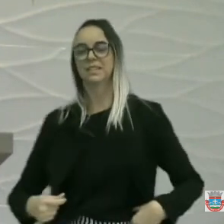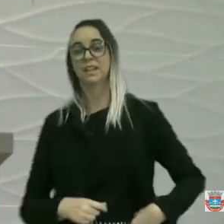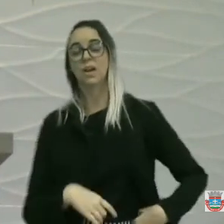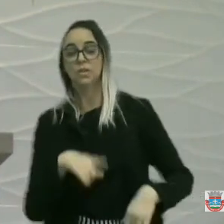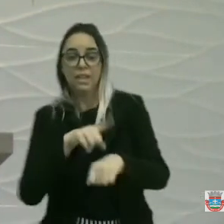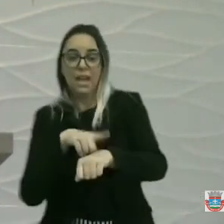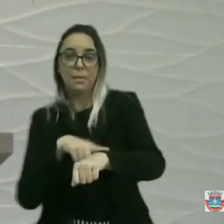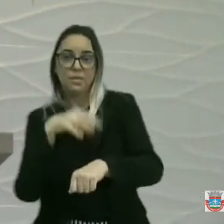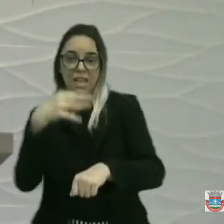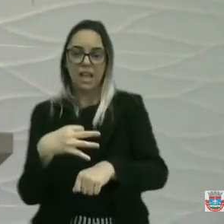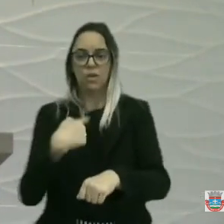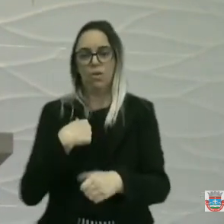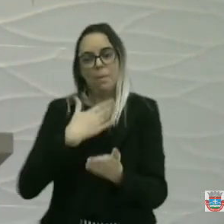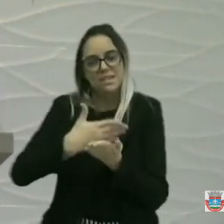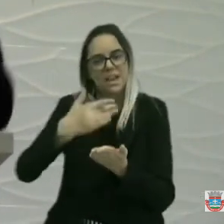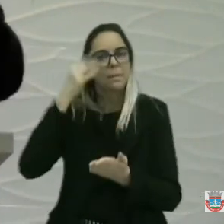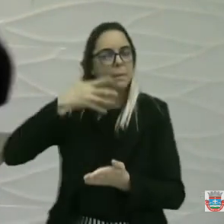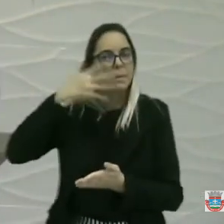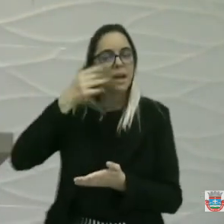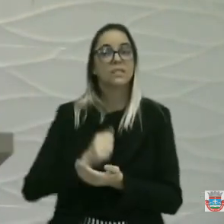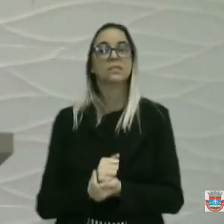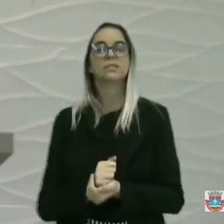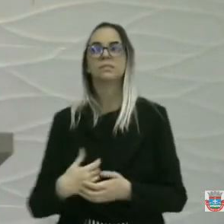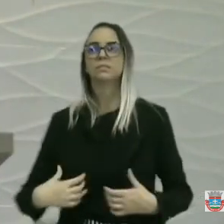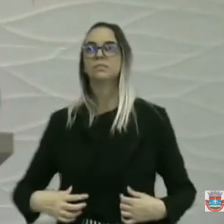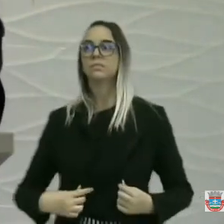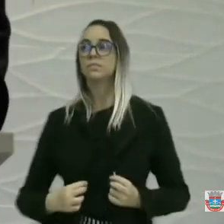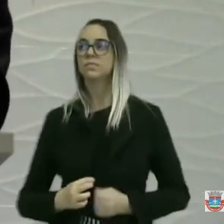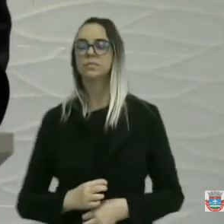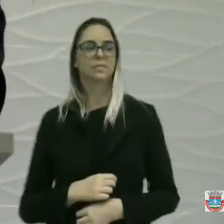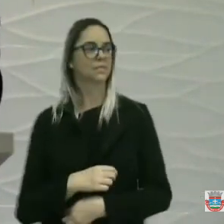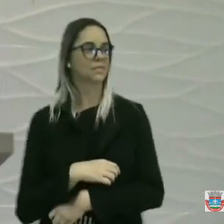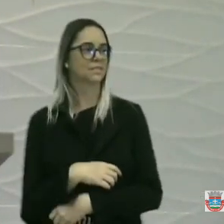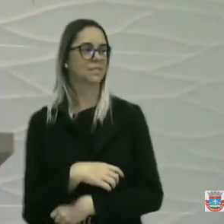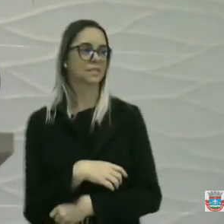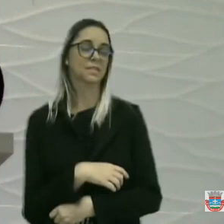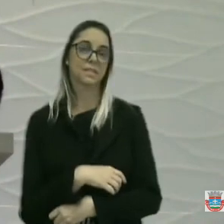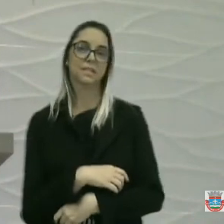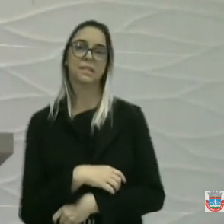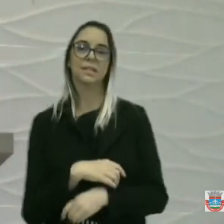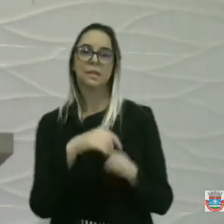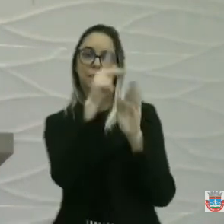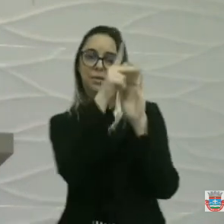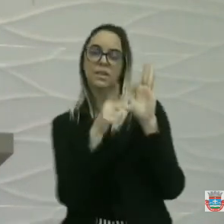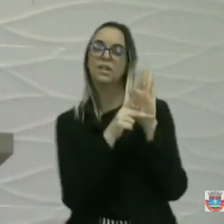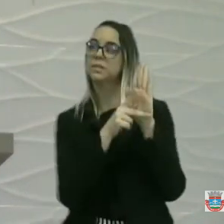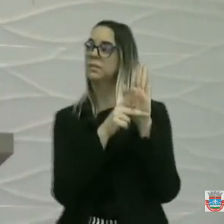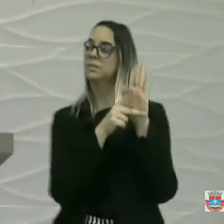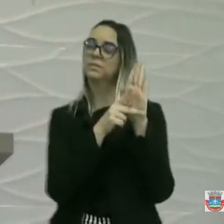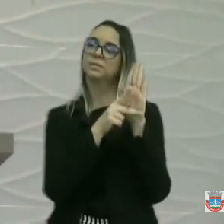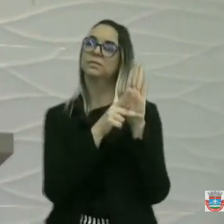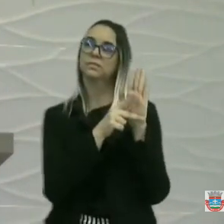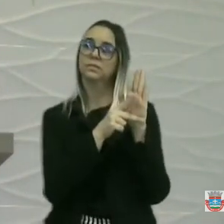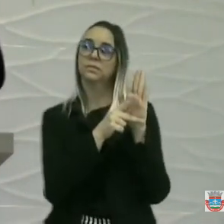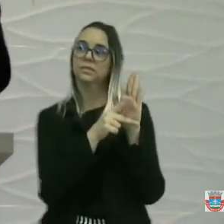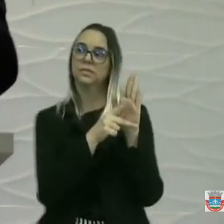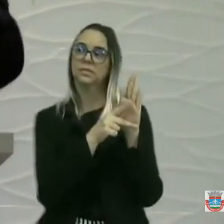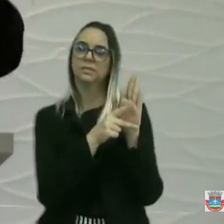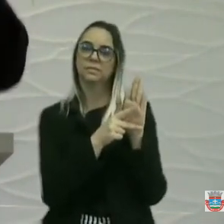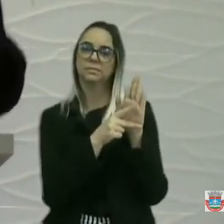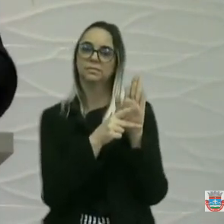Volta o tempo, Júlio, por favor. Em nome de Suzana, enfermeira, que hoje é o projeto dos enfermeiros,